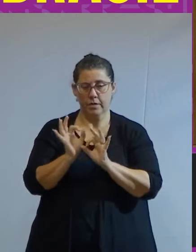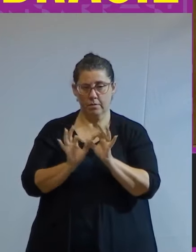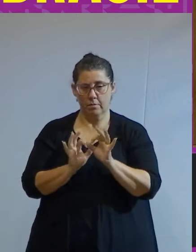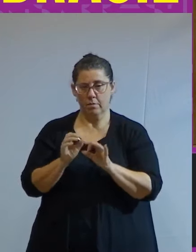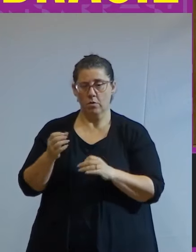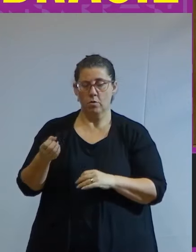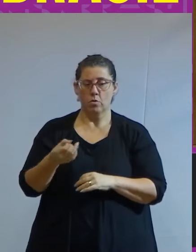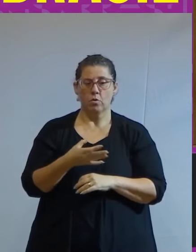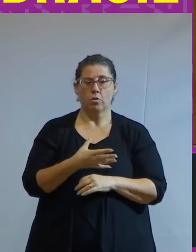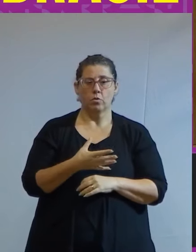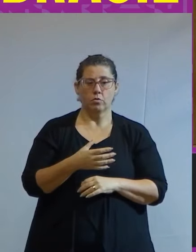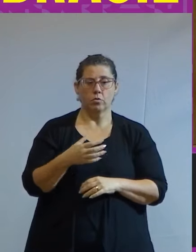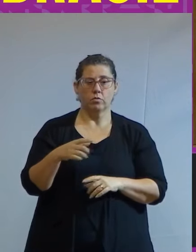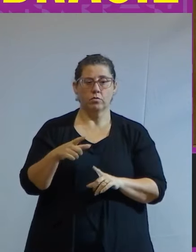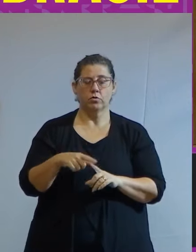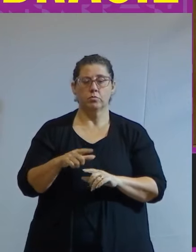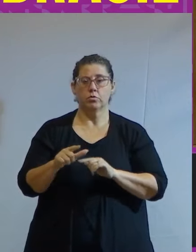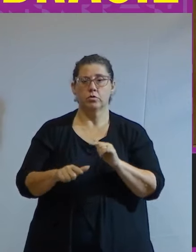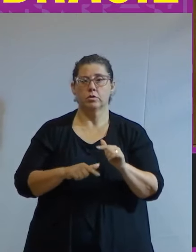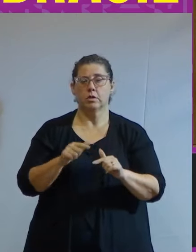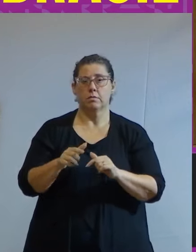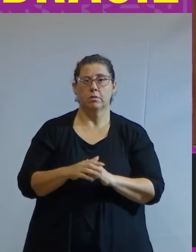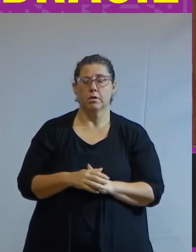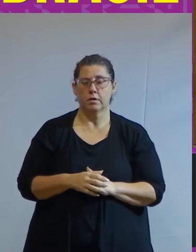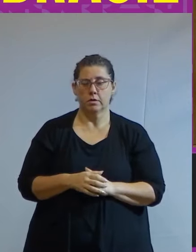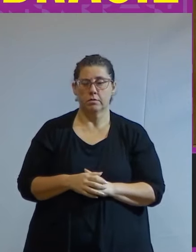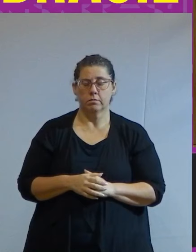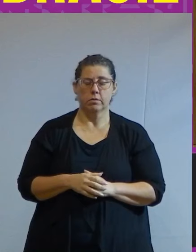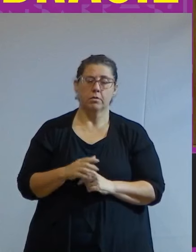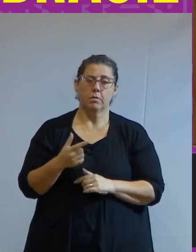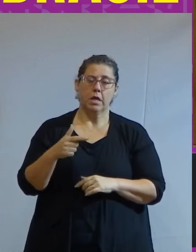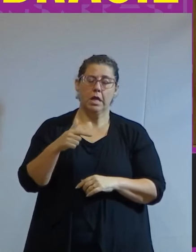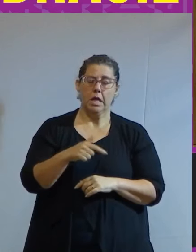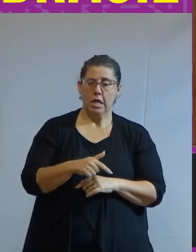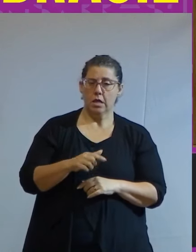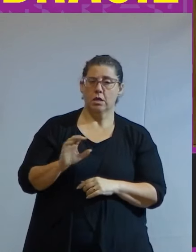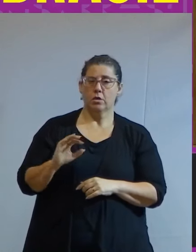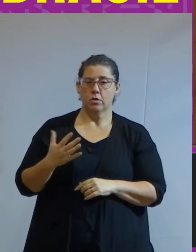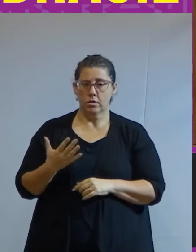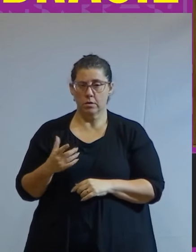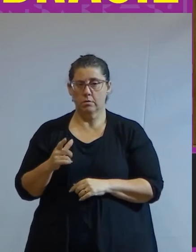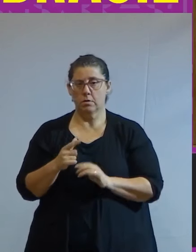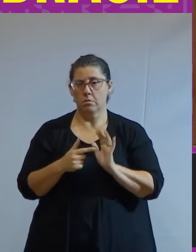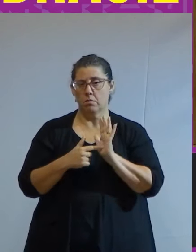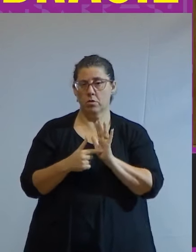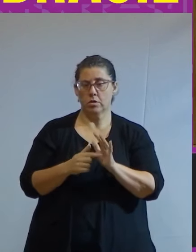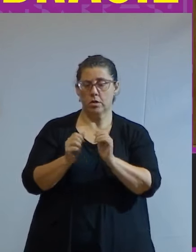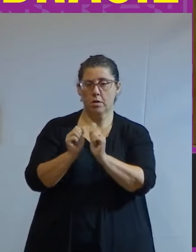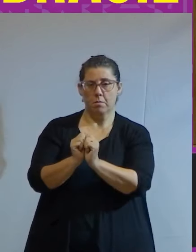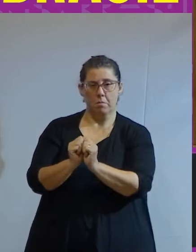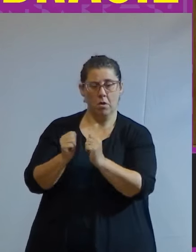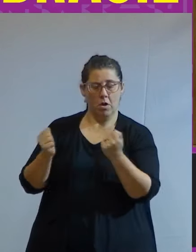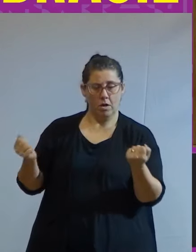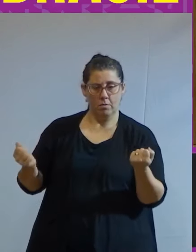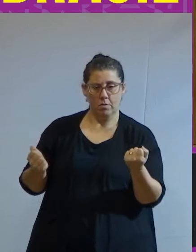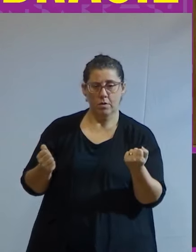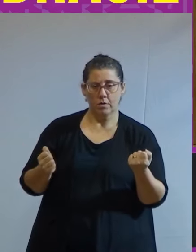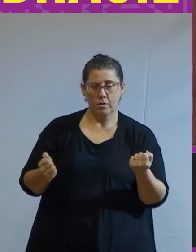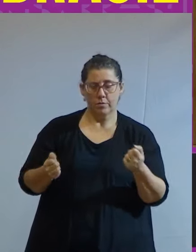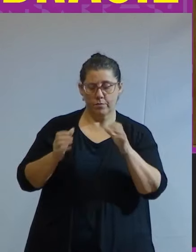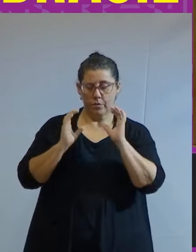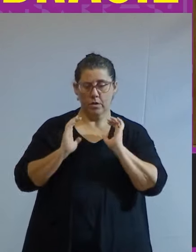para o novo regime de trabalho para ele essas circunstâncias imprimiram à abolição o caráter